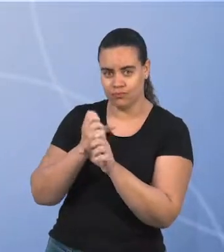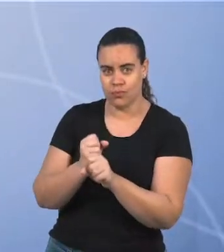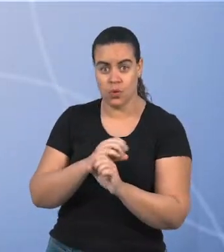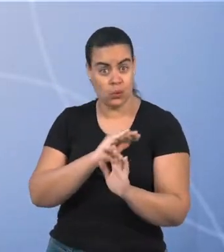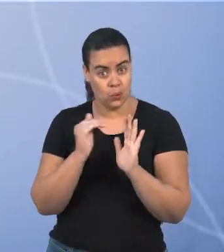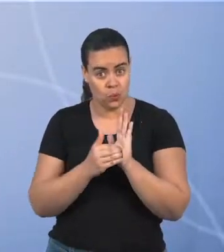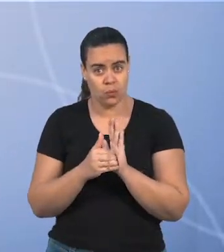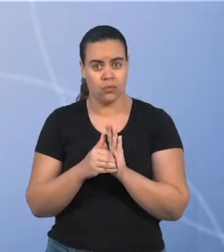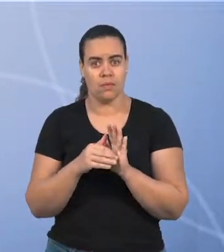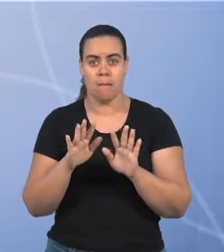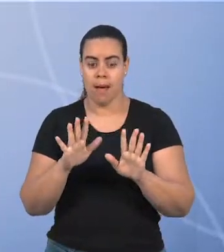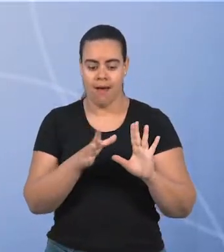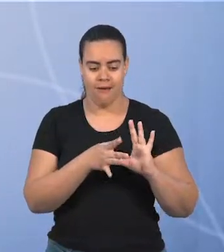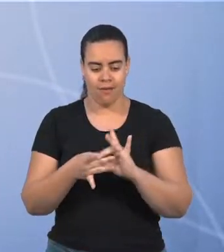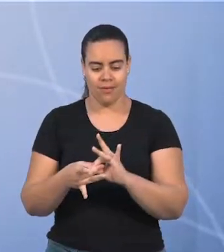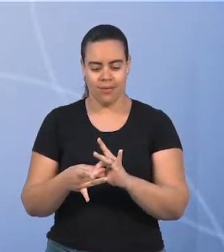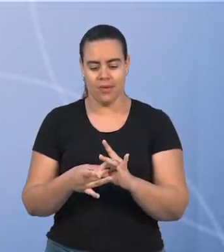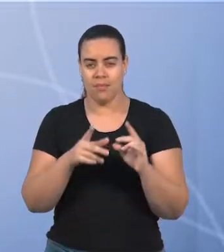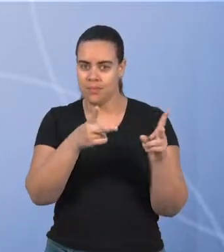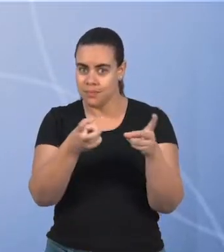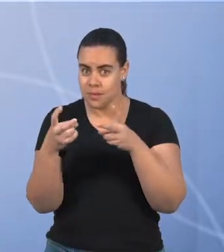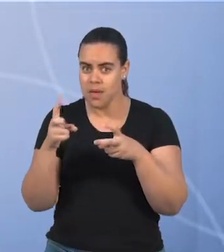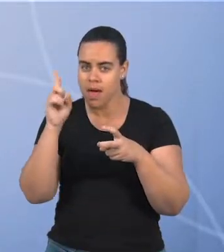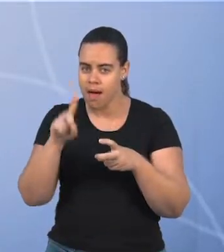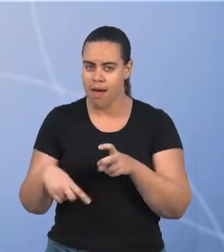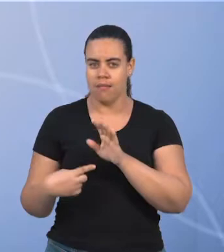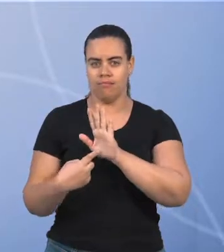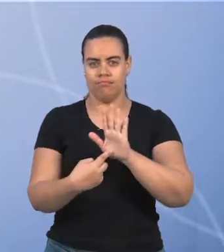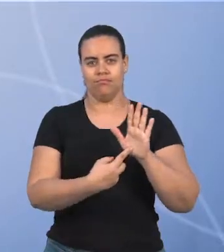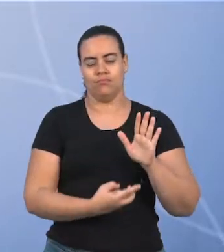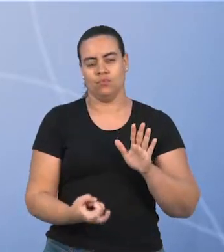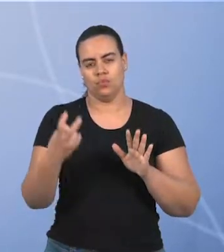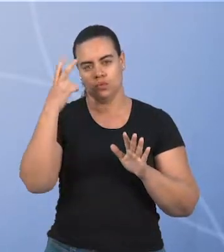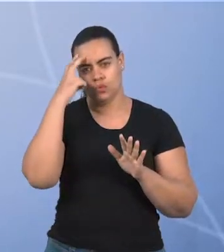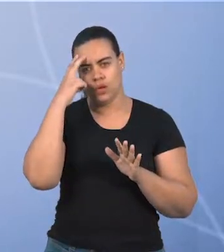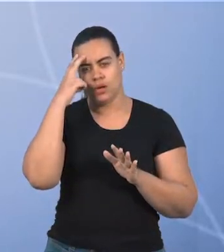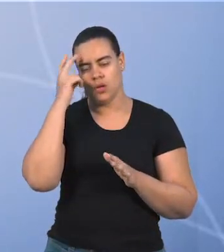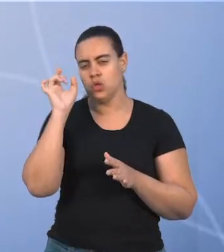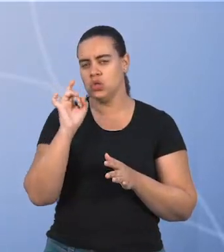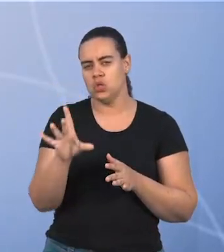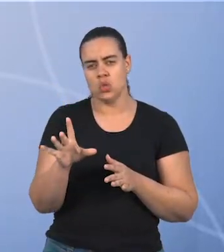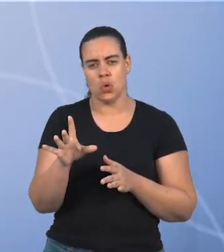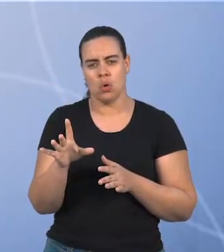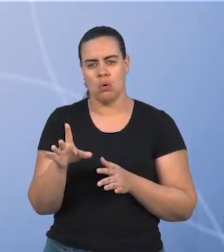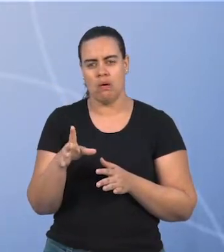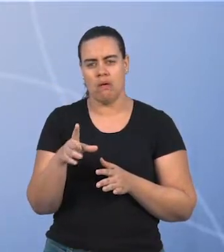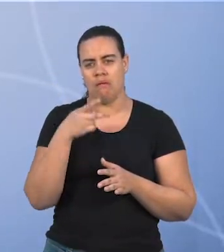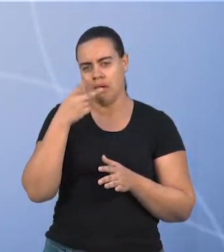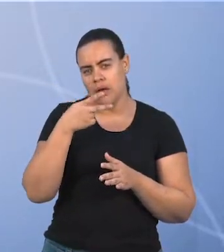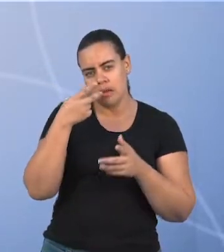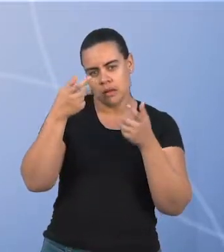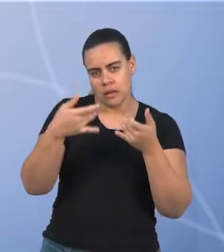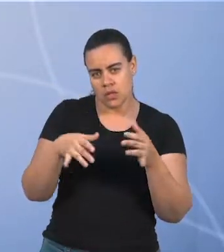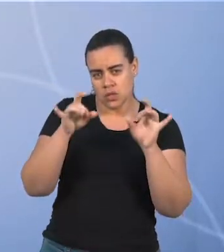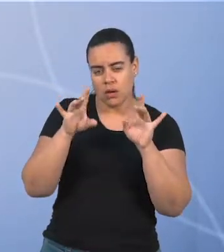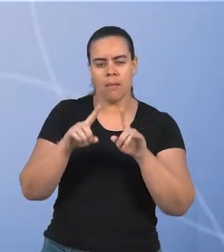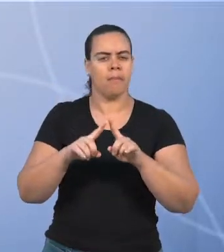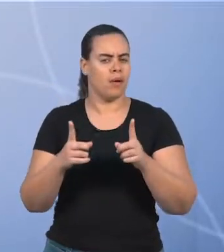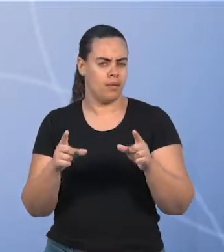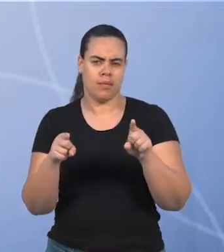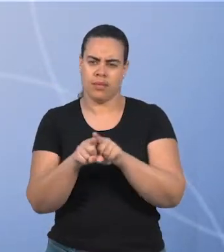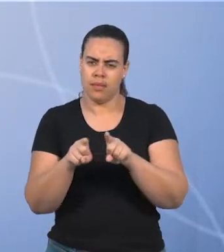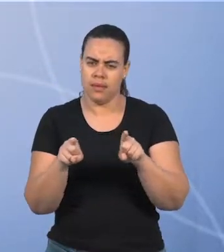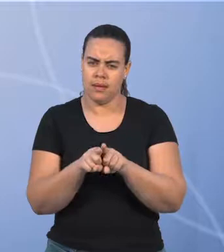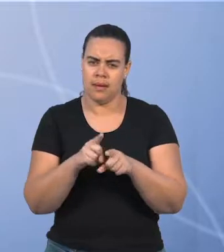percebermos é através das manifestações culturais, não necessariamente com o que se fala sobre elas, mas sim como as